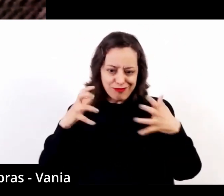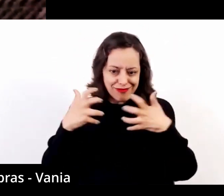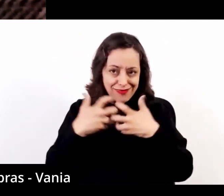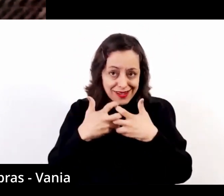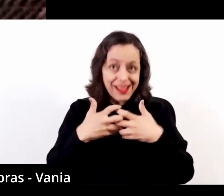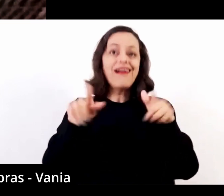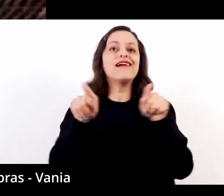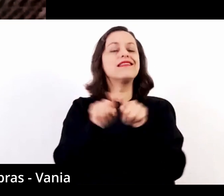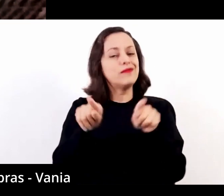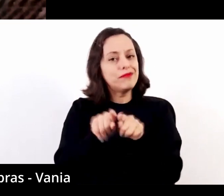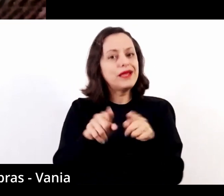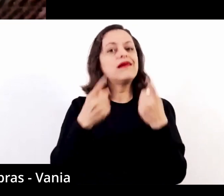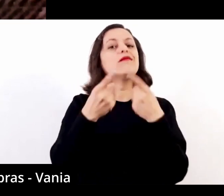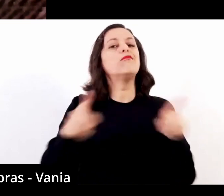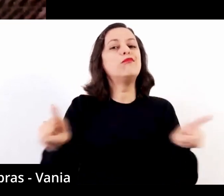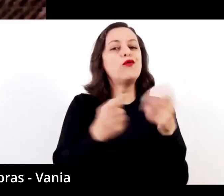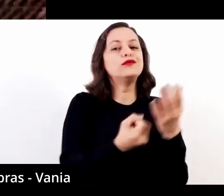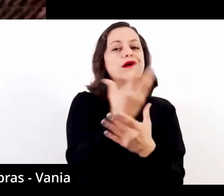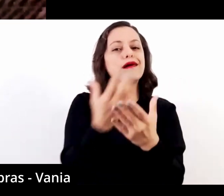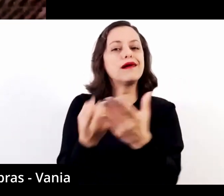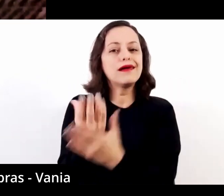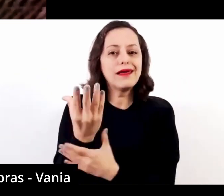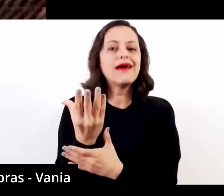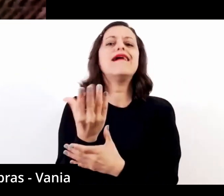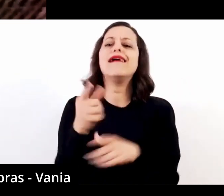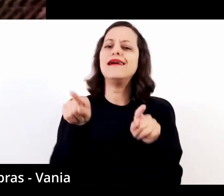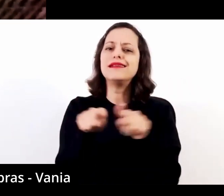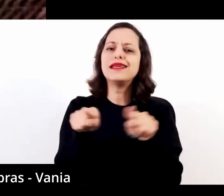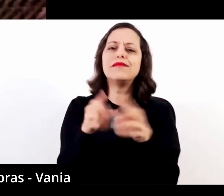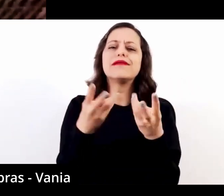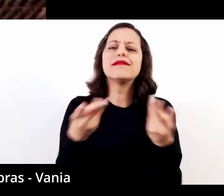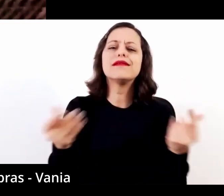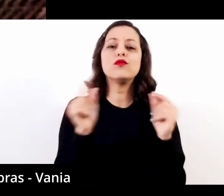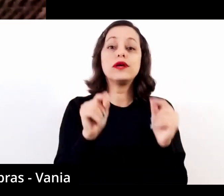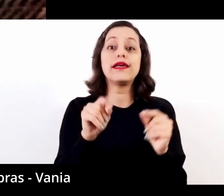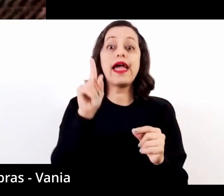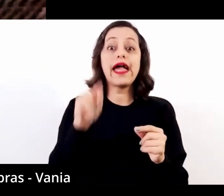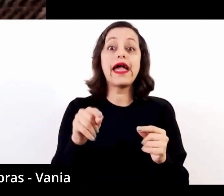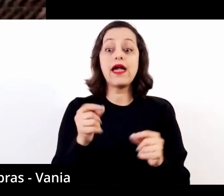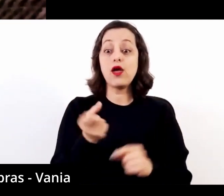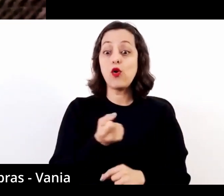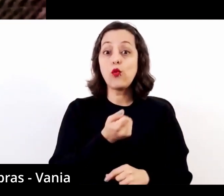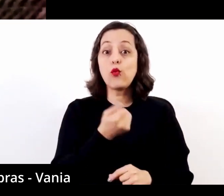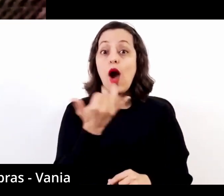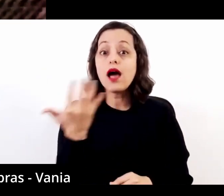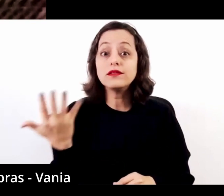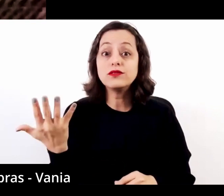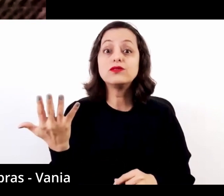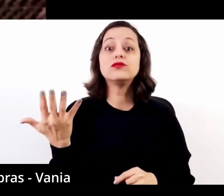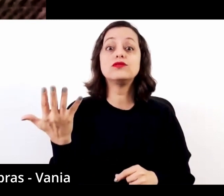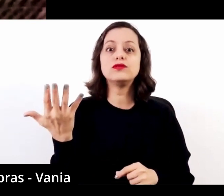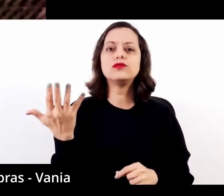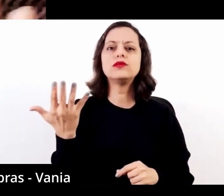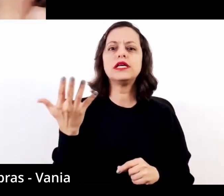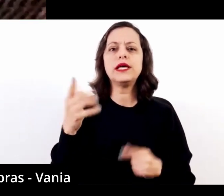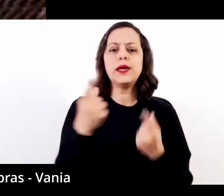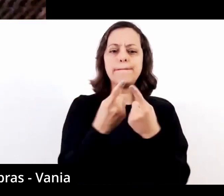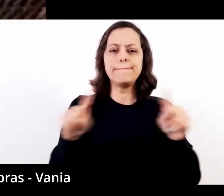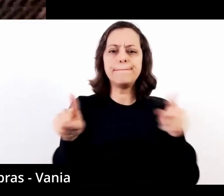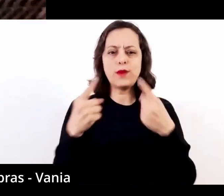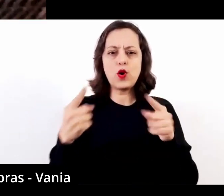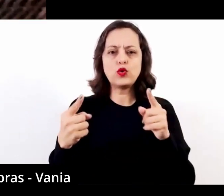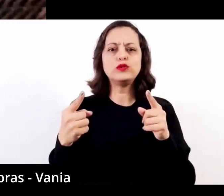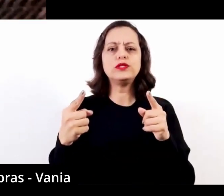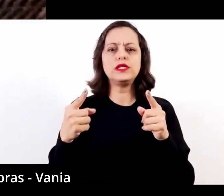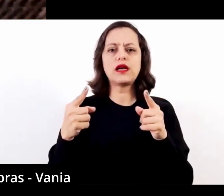ser identificada nas obras de uma maneira muito sutil e profunda, que é pela quantidade de expressões